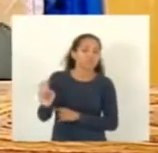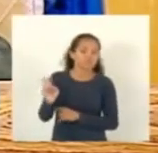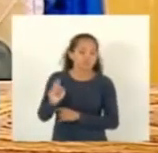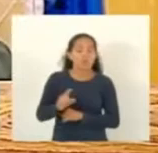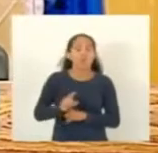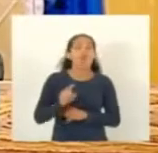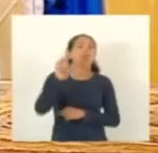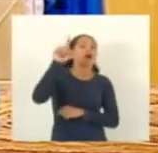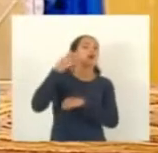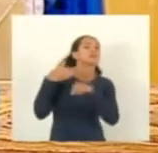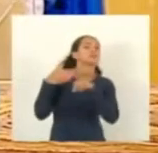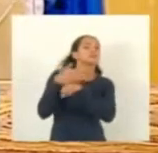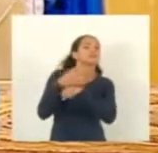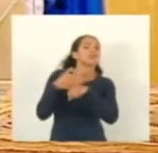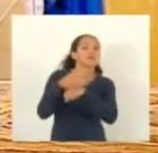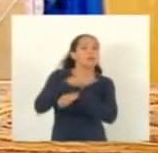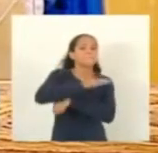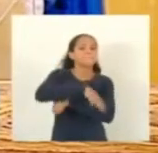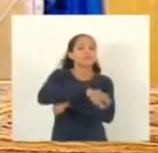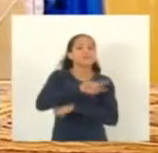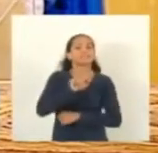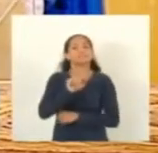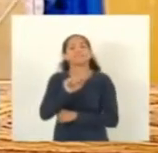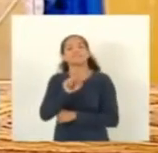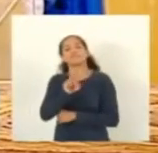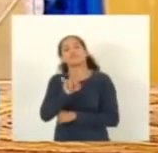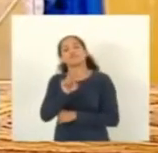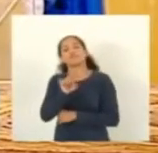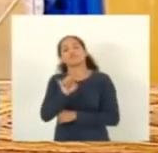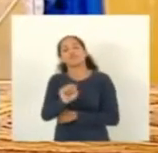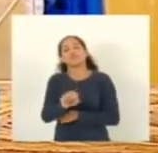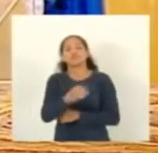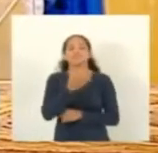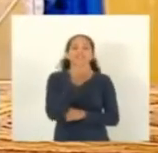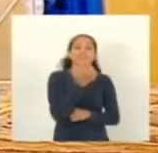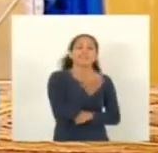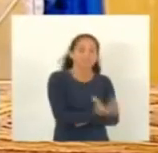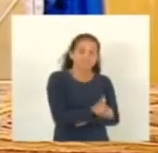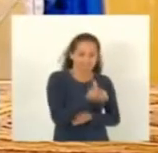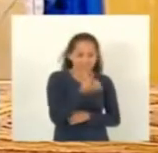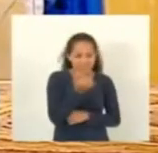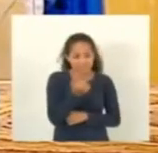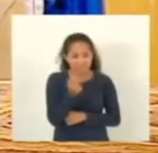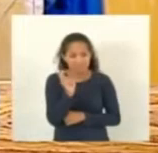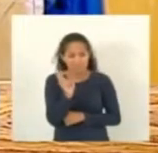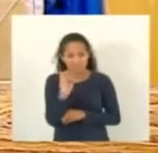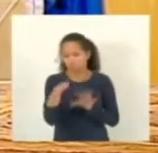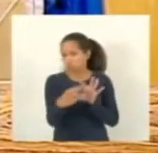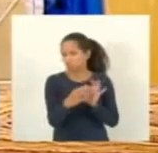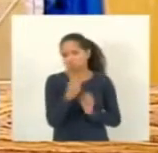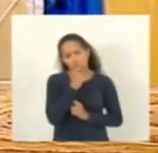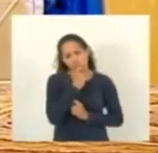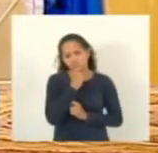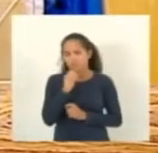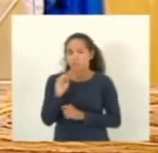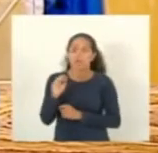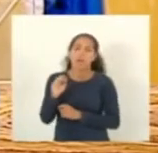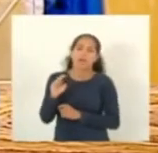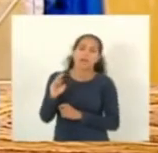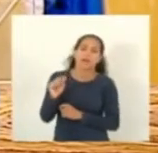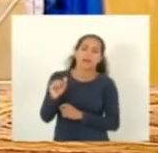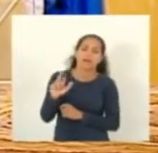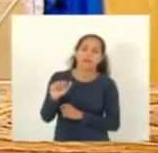Serra, o Parque das Gaivotas, 675 imóveis ainda não estão ligados. Balneário de